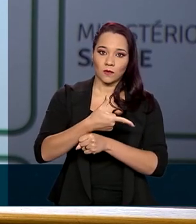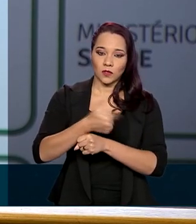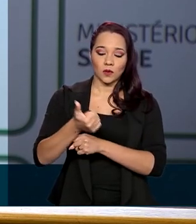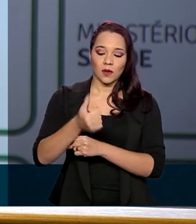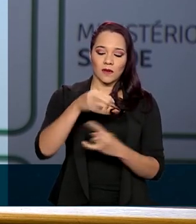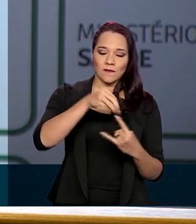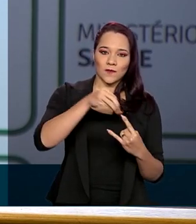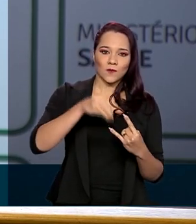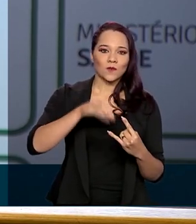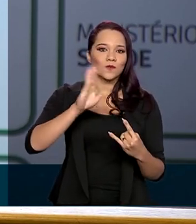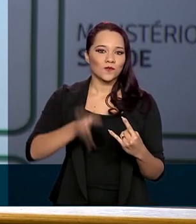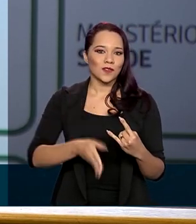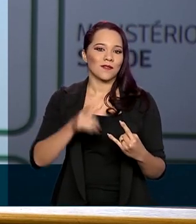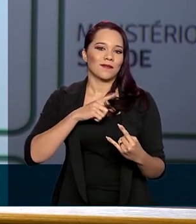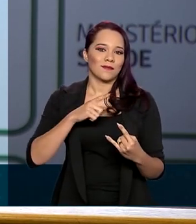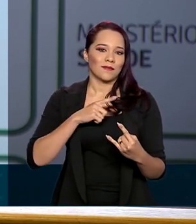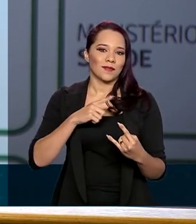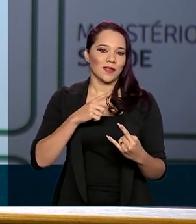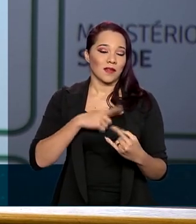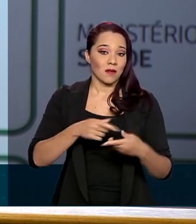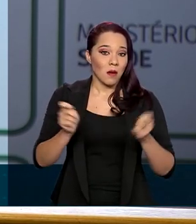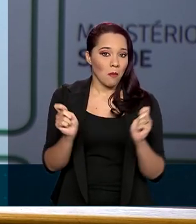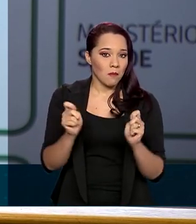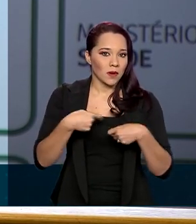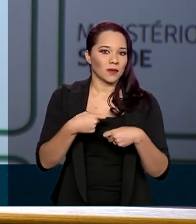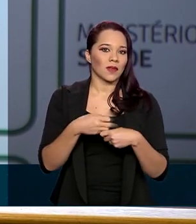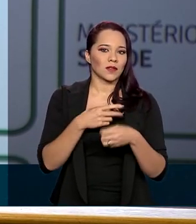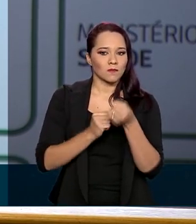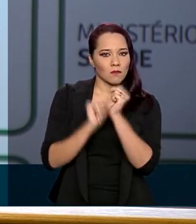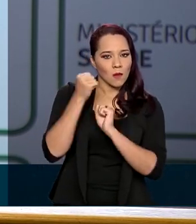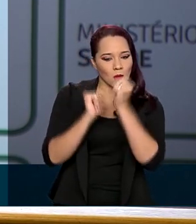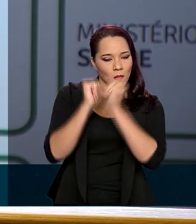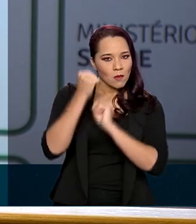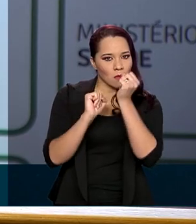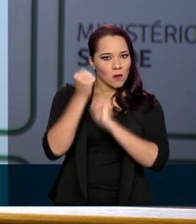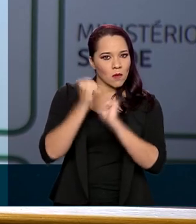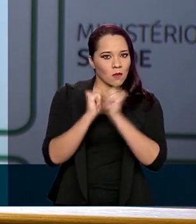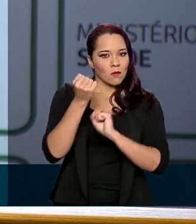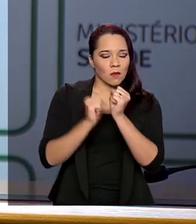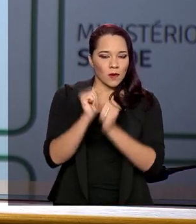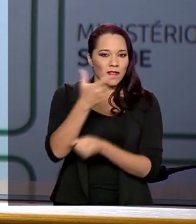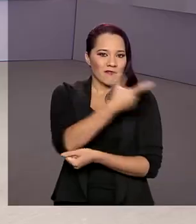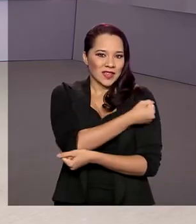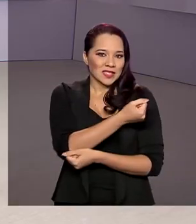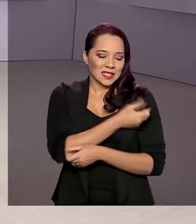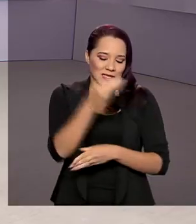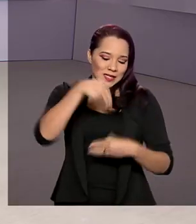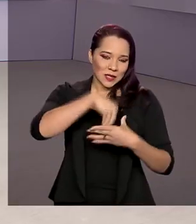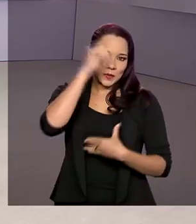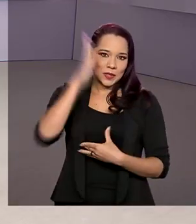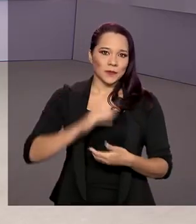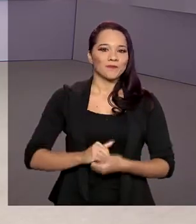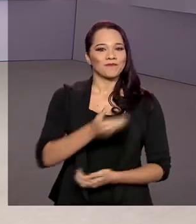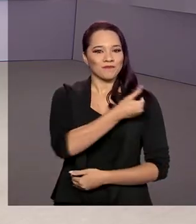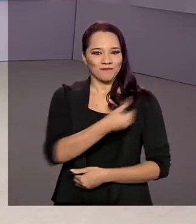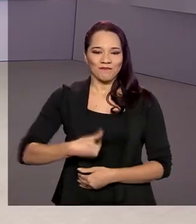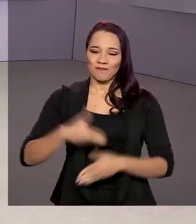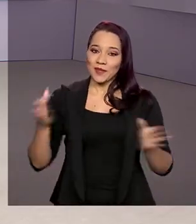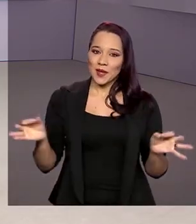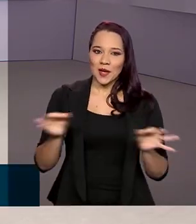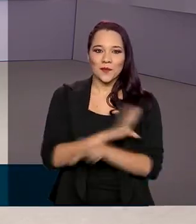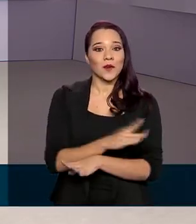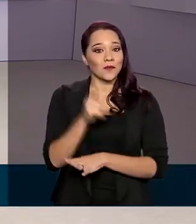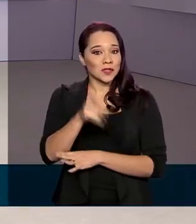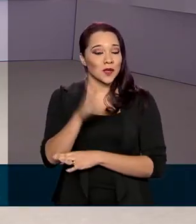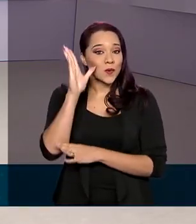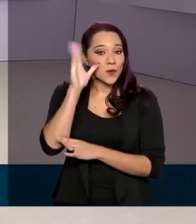a Fiocruz já tenha capacidade de produção interna da vacina. O governo agora fica por